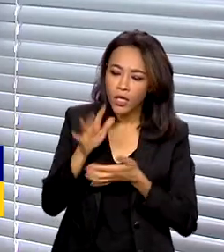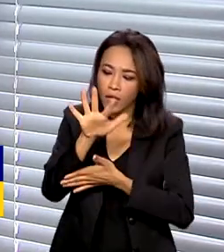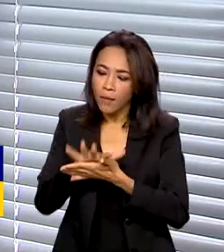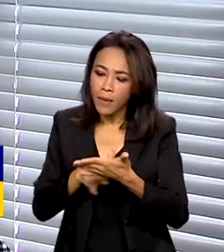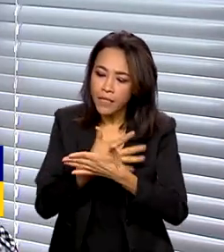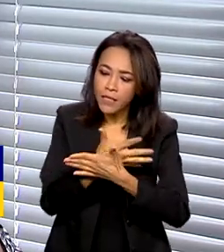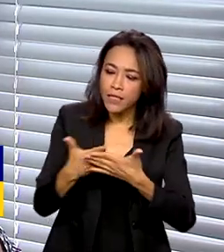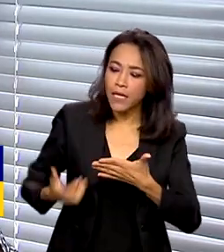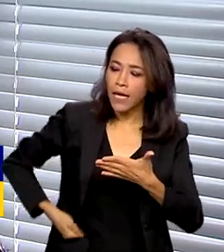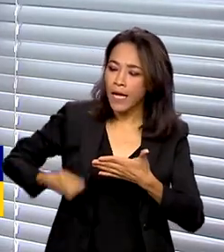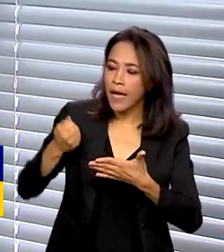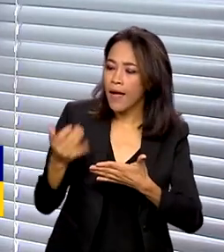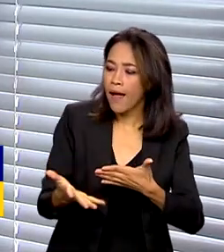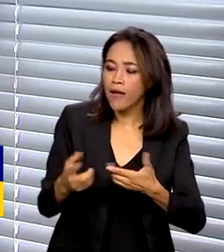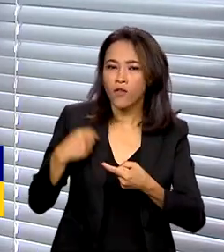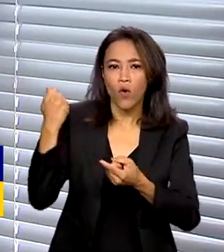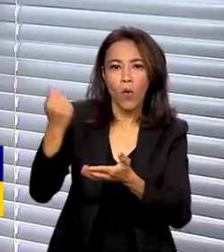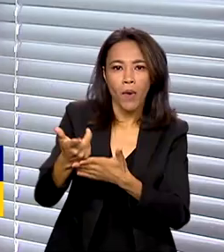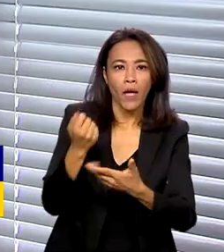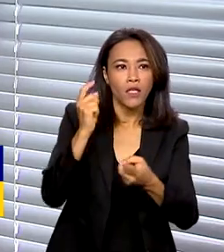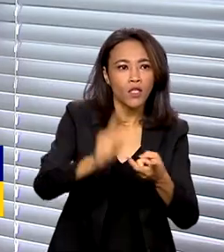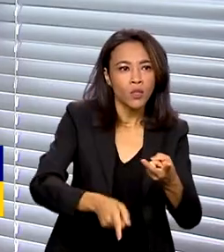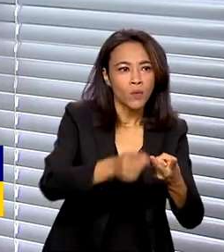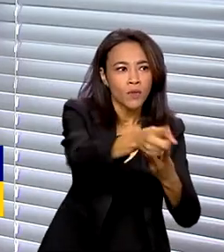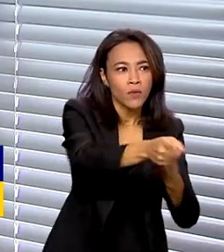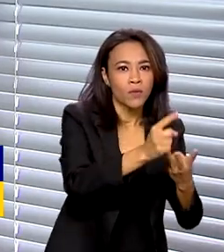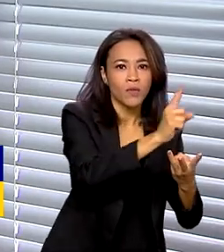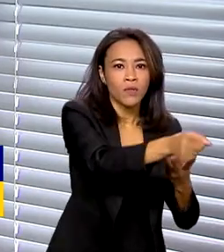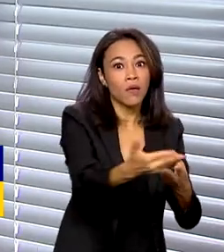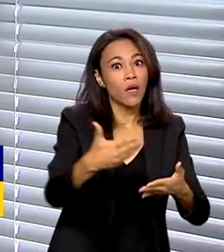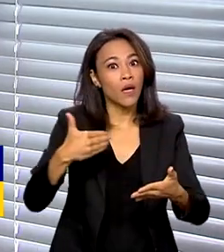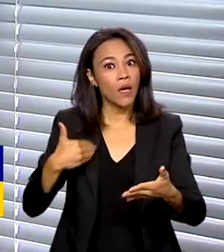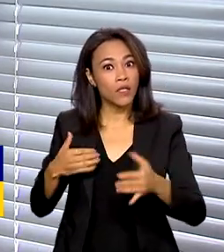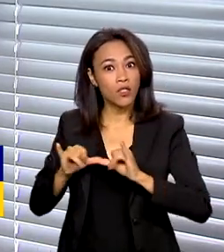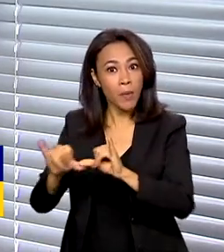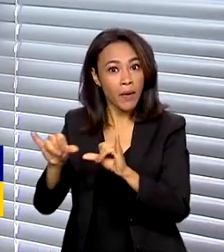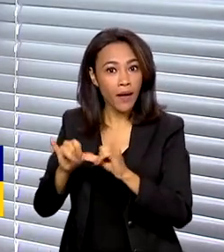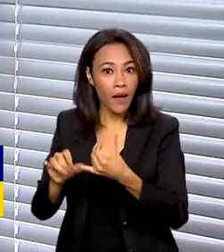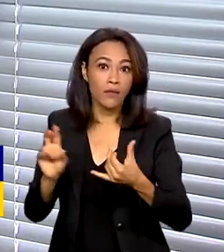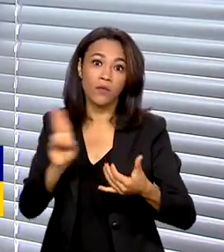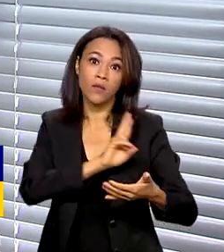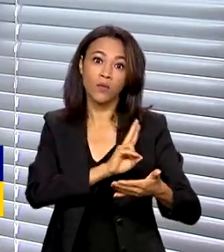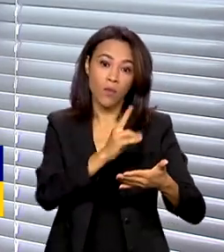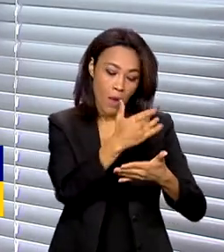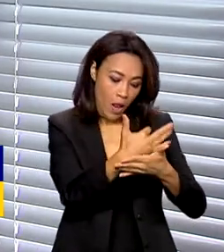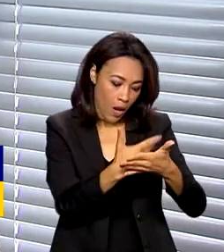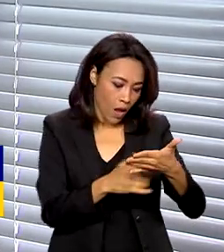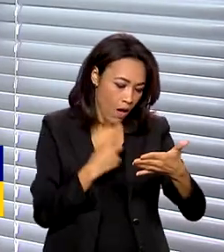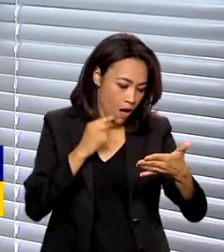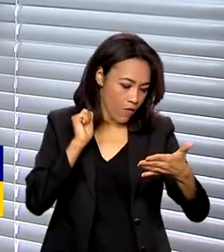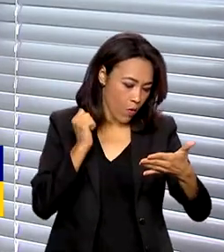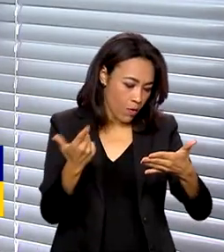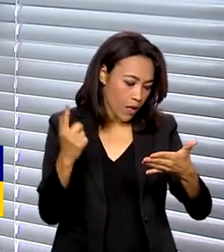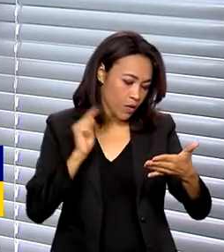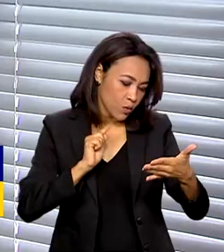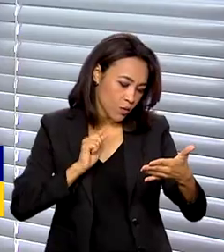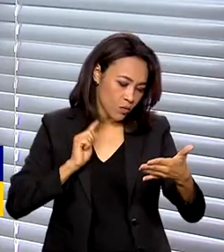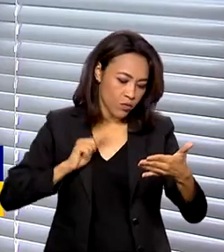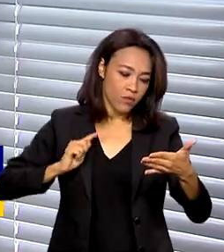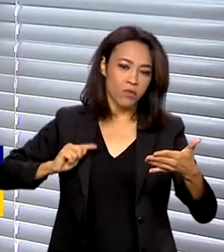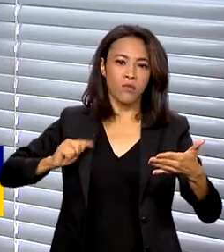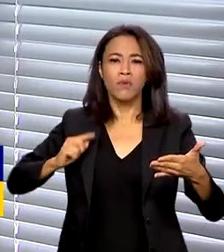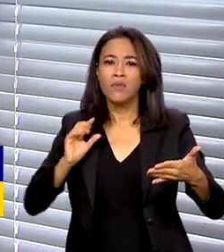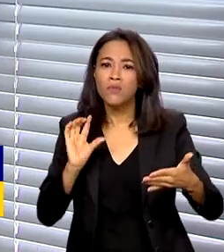gastos, fazendo listas antes de ir ao supermercado, que são coisas pequenininhas que a gente vai começando devagar.